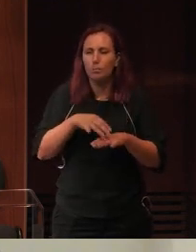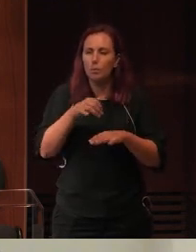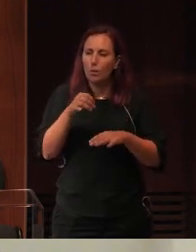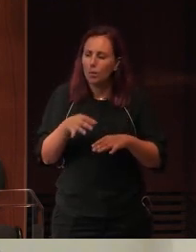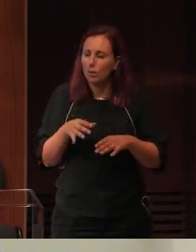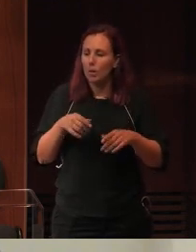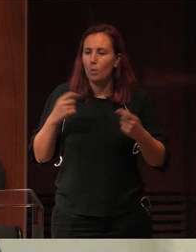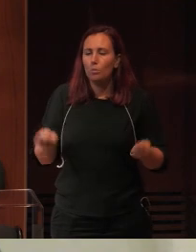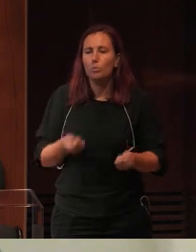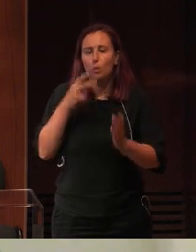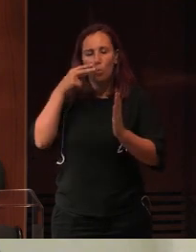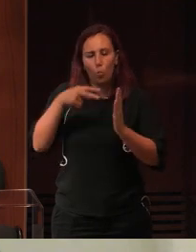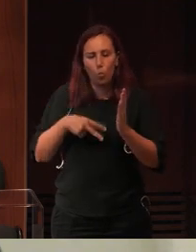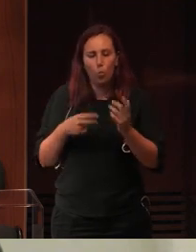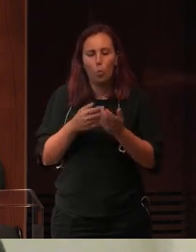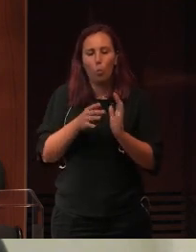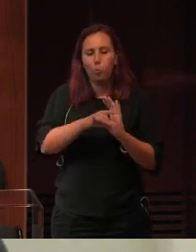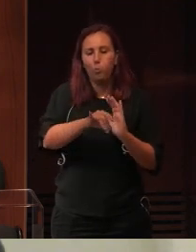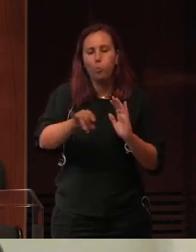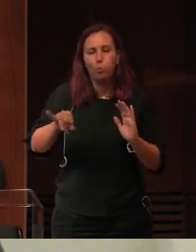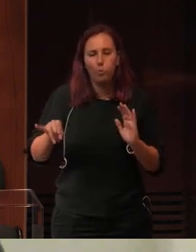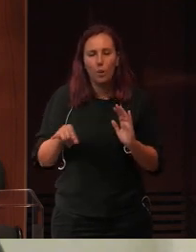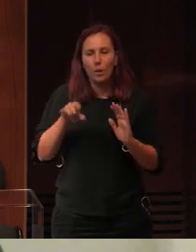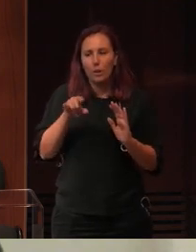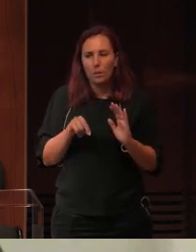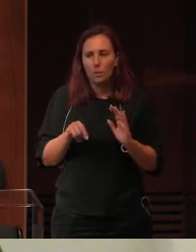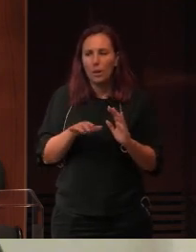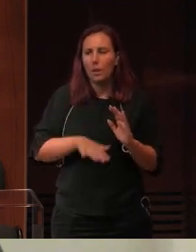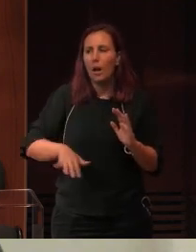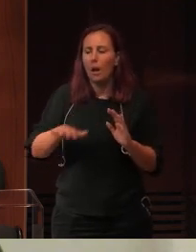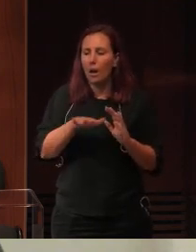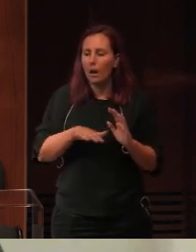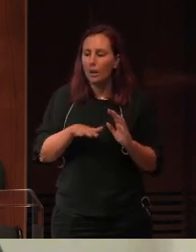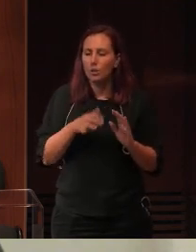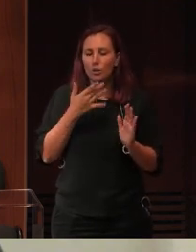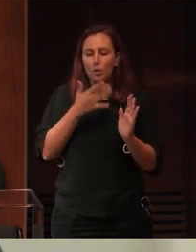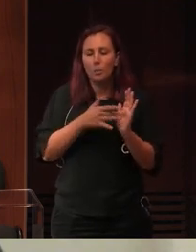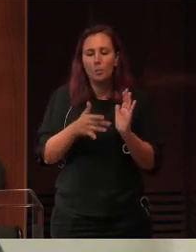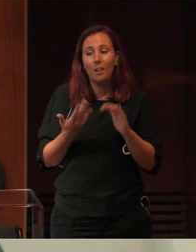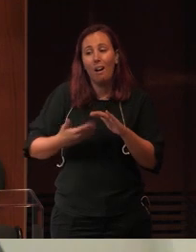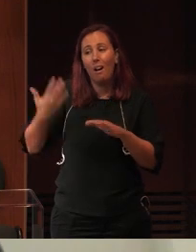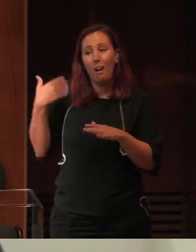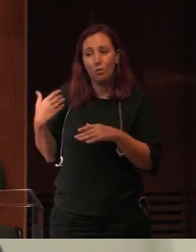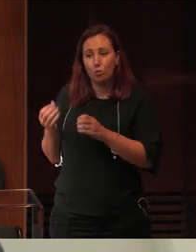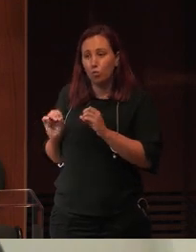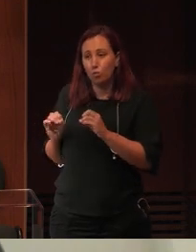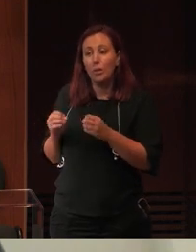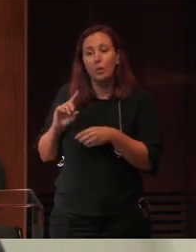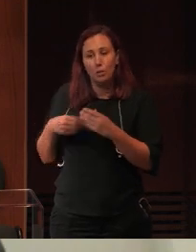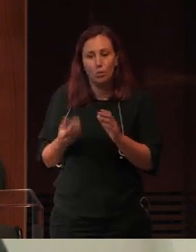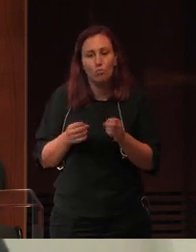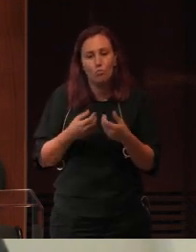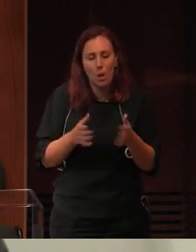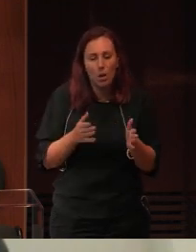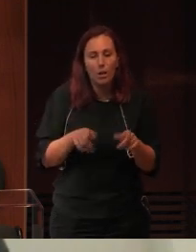e pela promoção da leitura em todo o território, mesmo naqueles lugares onde as bibliotecas não existiam, onde os livros não